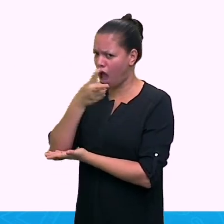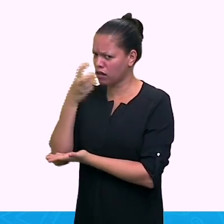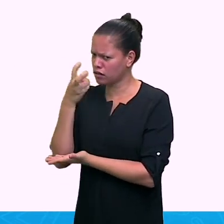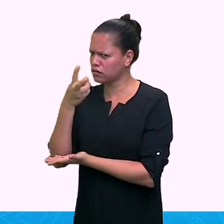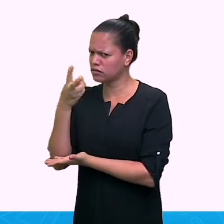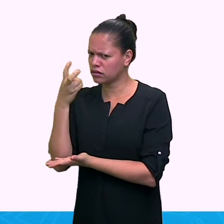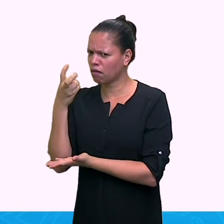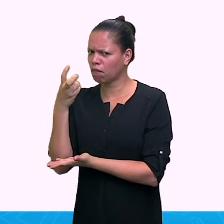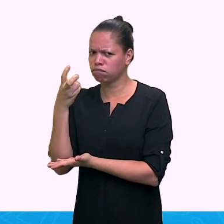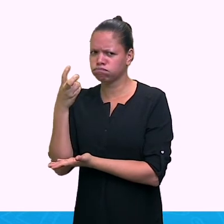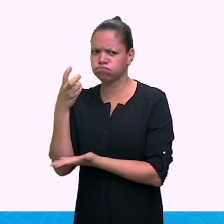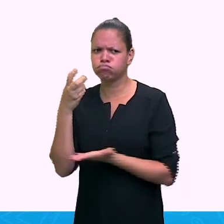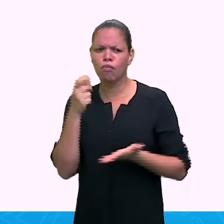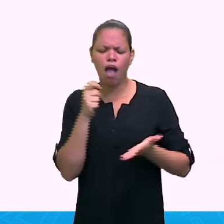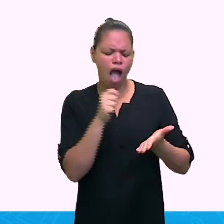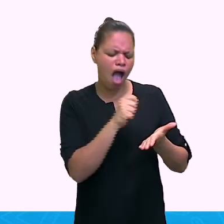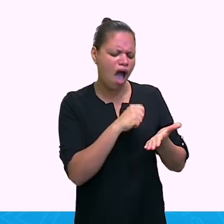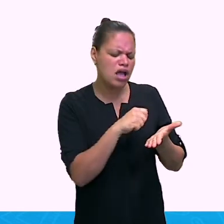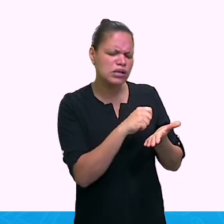O they.